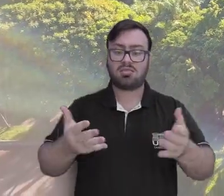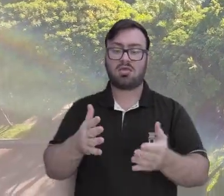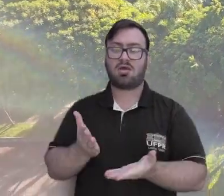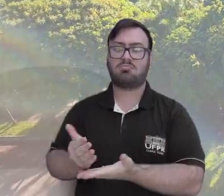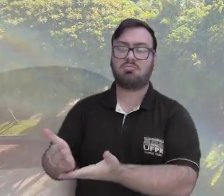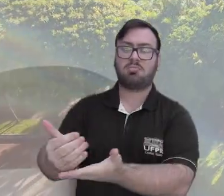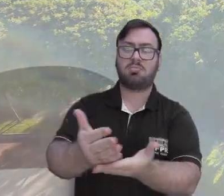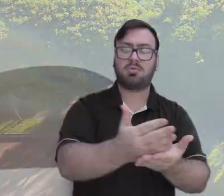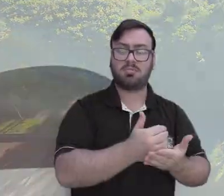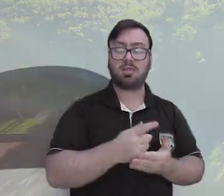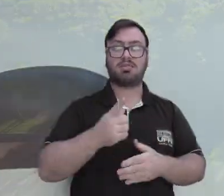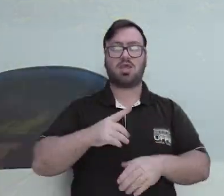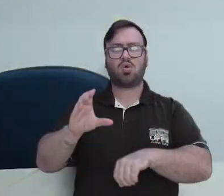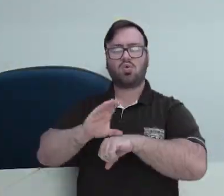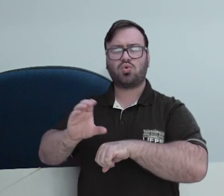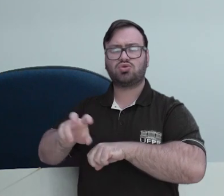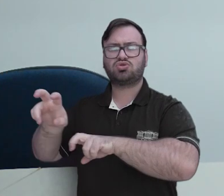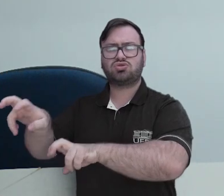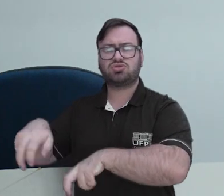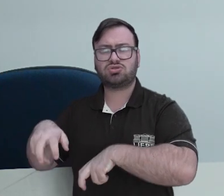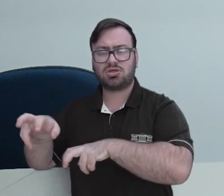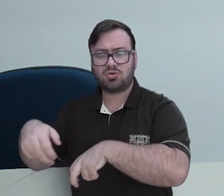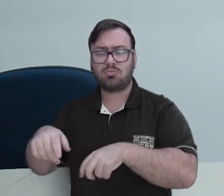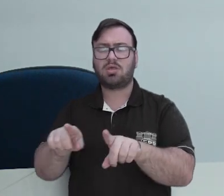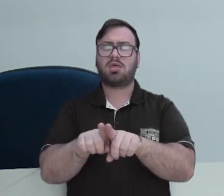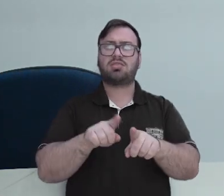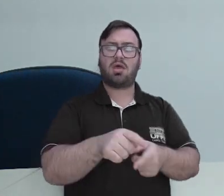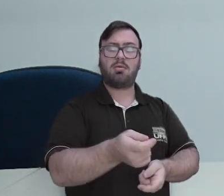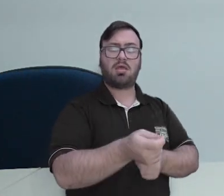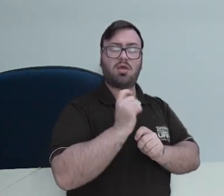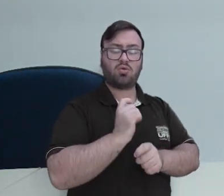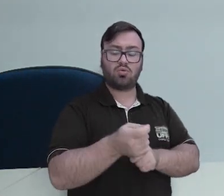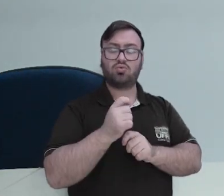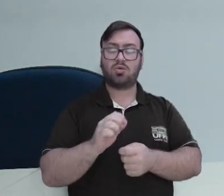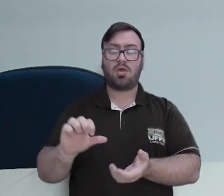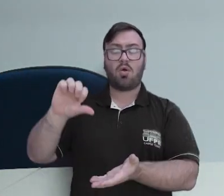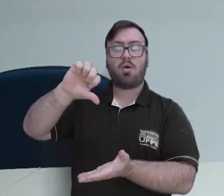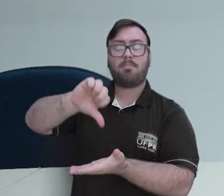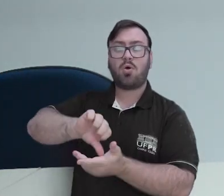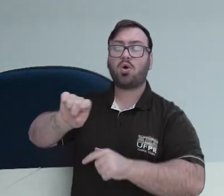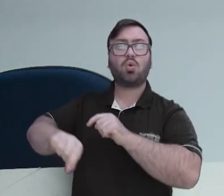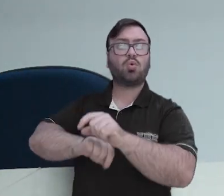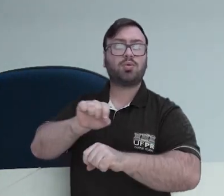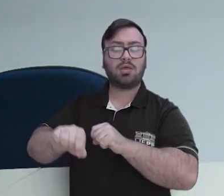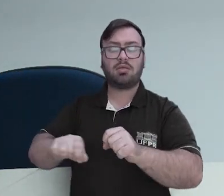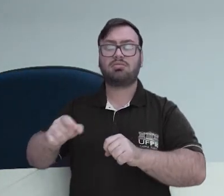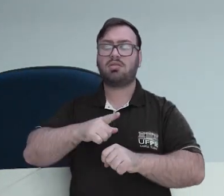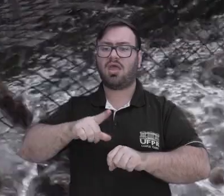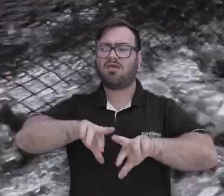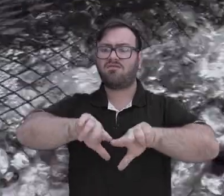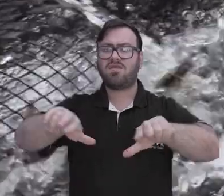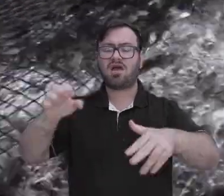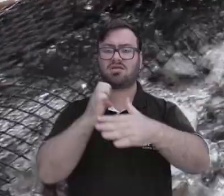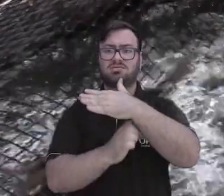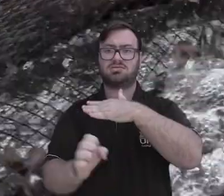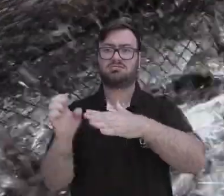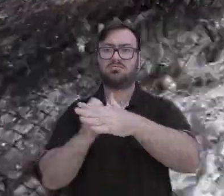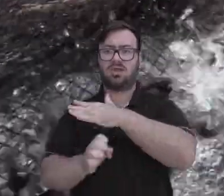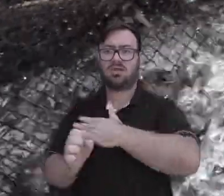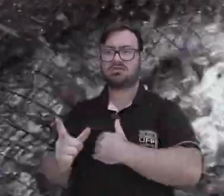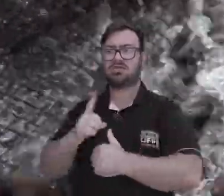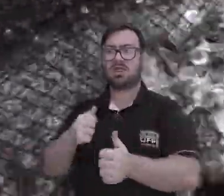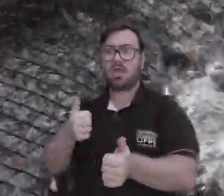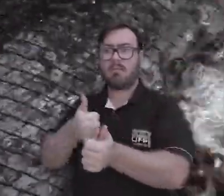onde nós temos a agronomia, nós temos a engenharia de agricultura, que está inserido em um polo produtor muito grande, onde diversas empresas estão